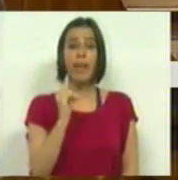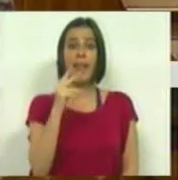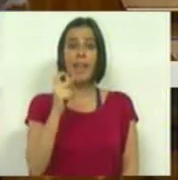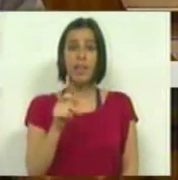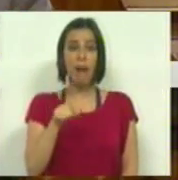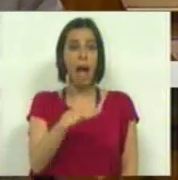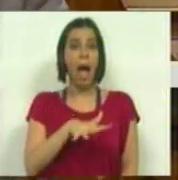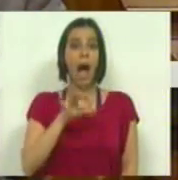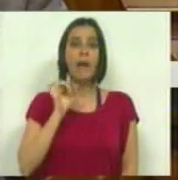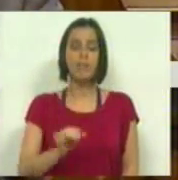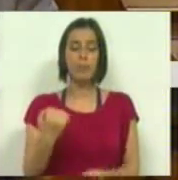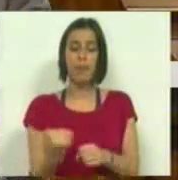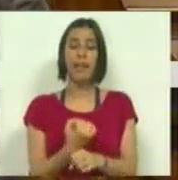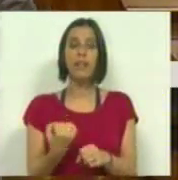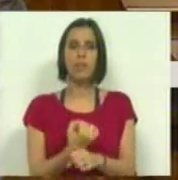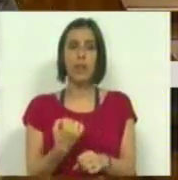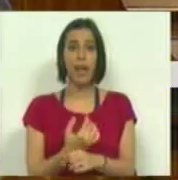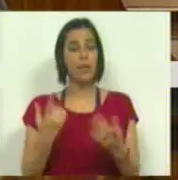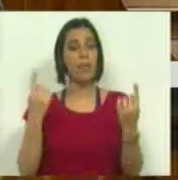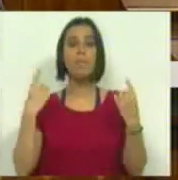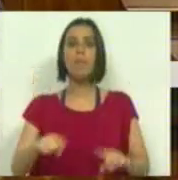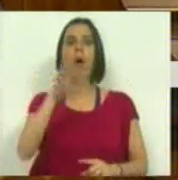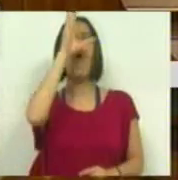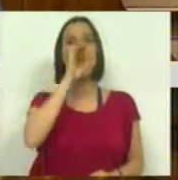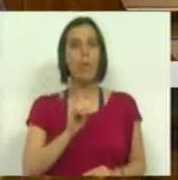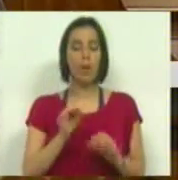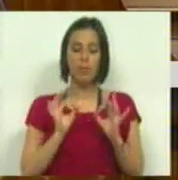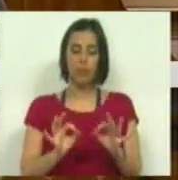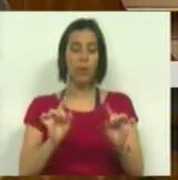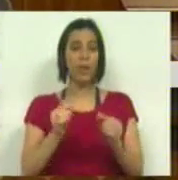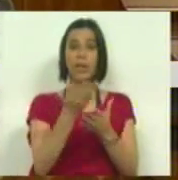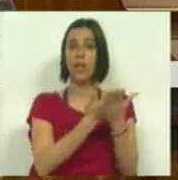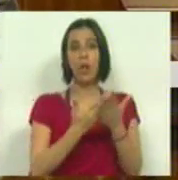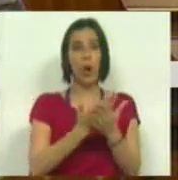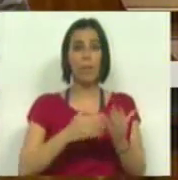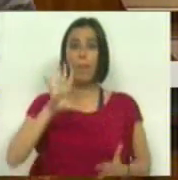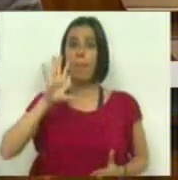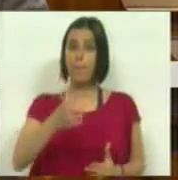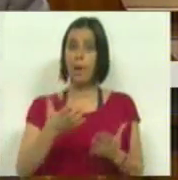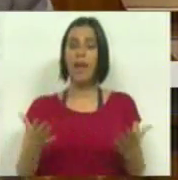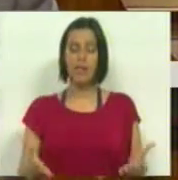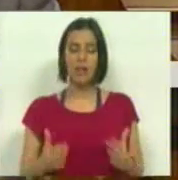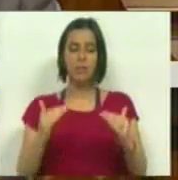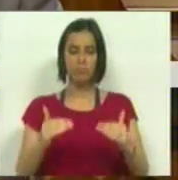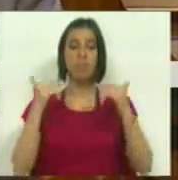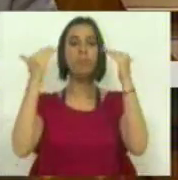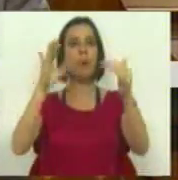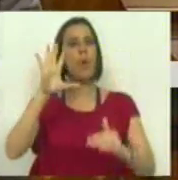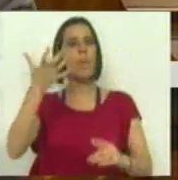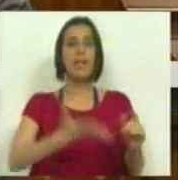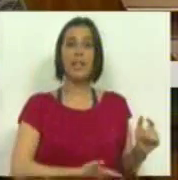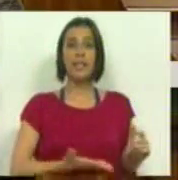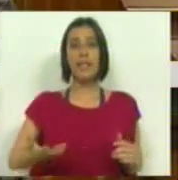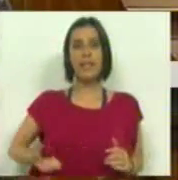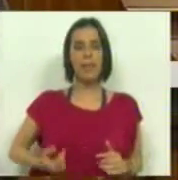IVA para estes setores de atividade. E só um Governo que não cuida da economia do país e leva o país para um